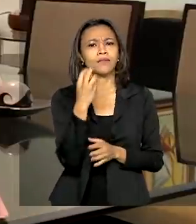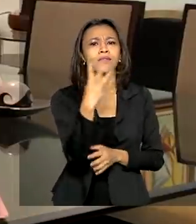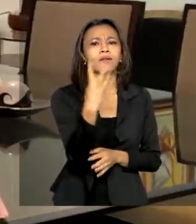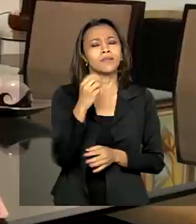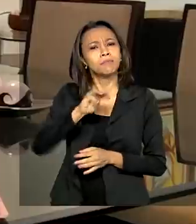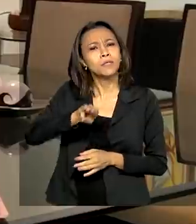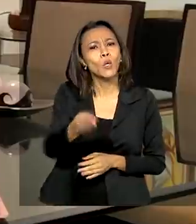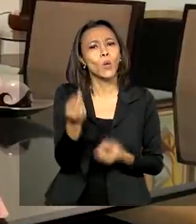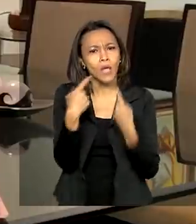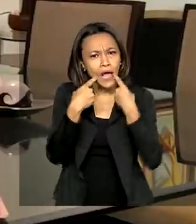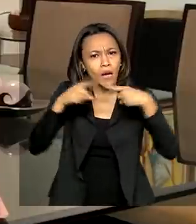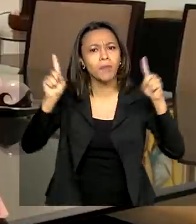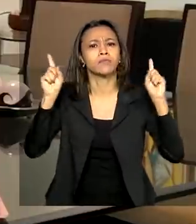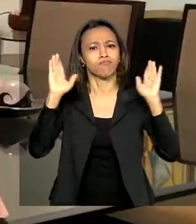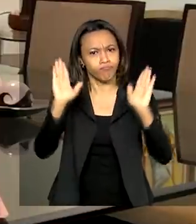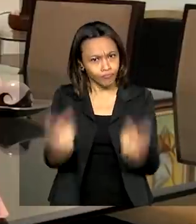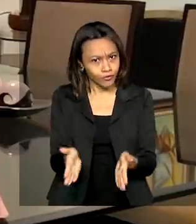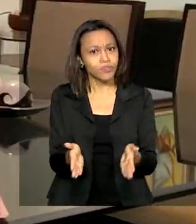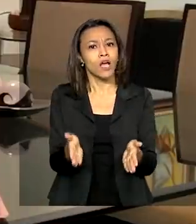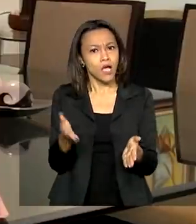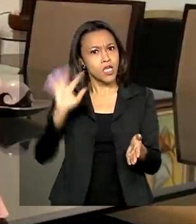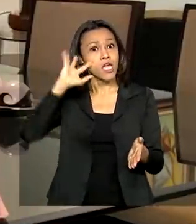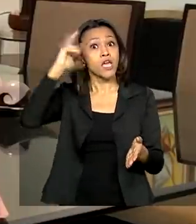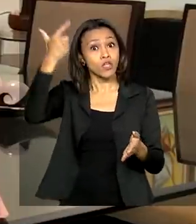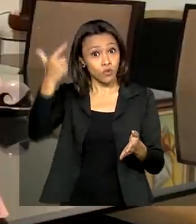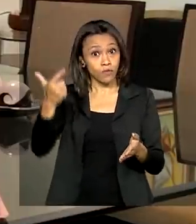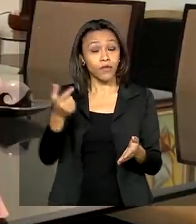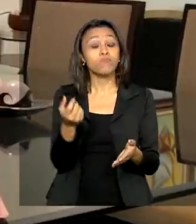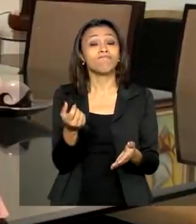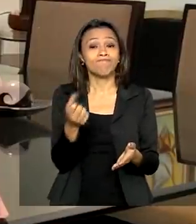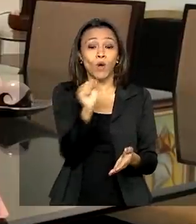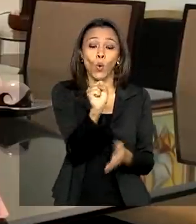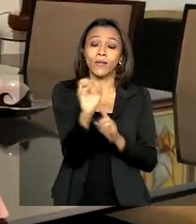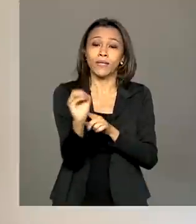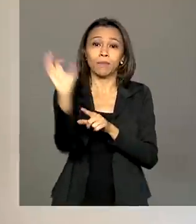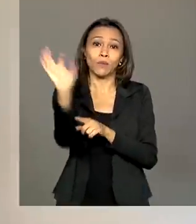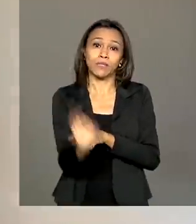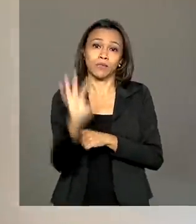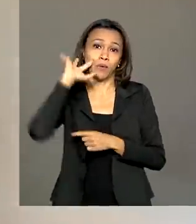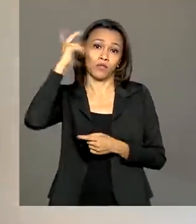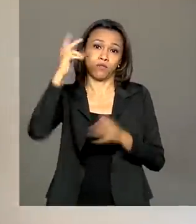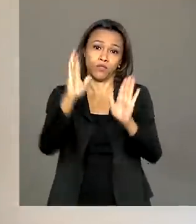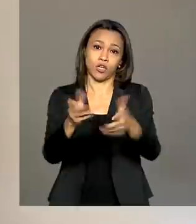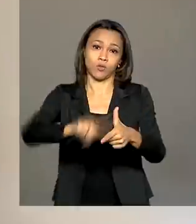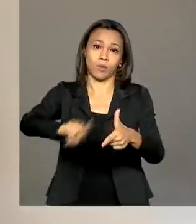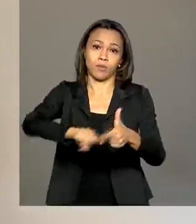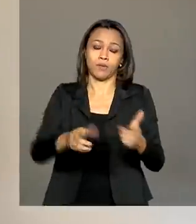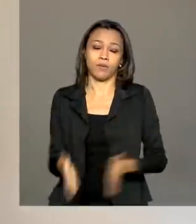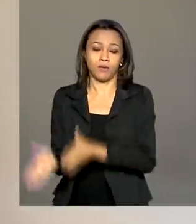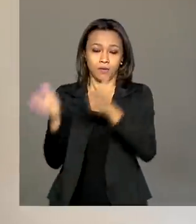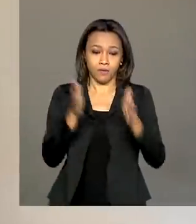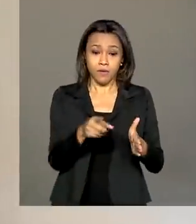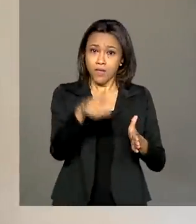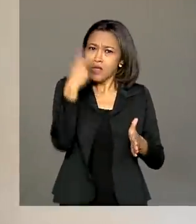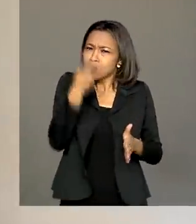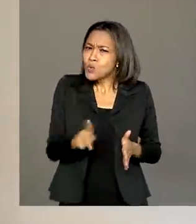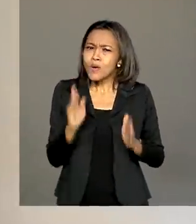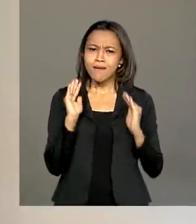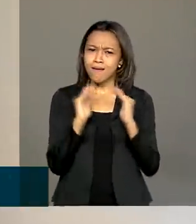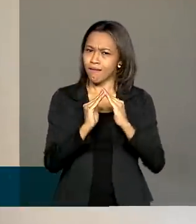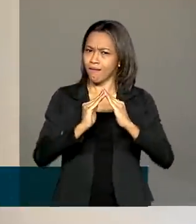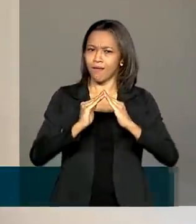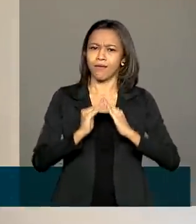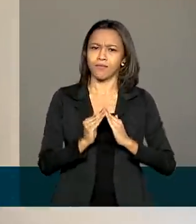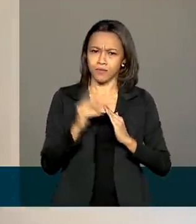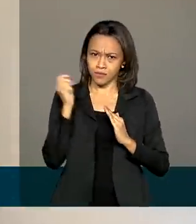de reclamações, com o índice de resolução em torno de 80%. Você pode fazer da sua própria casa, tem um espaço